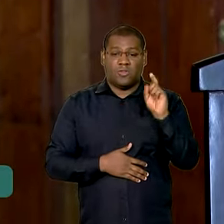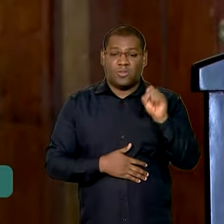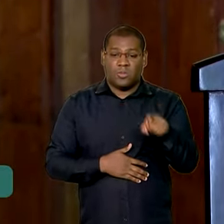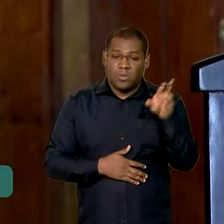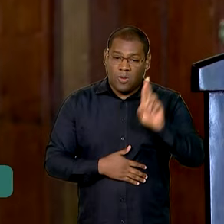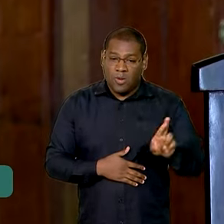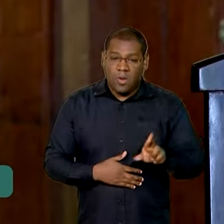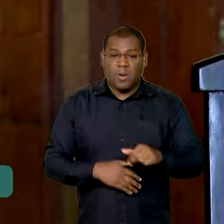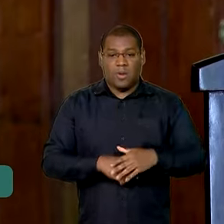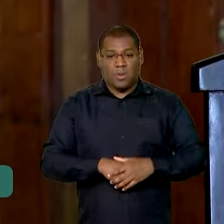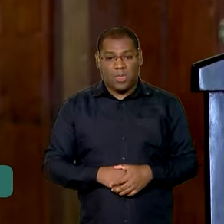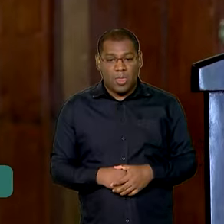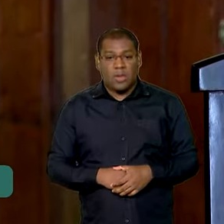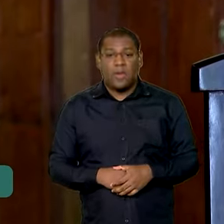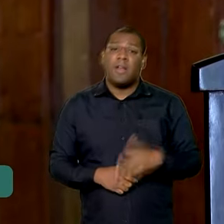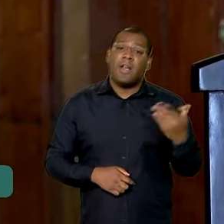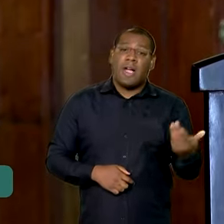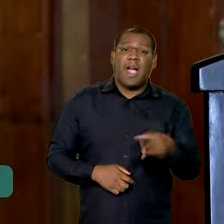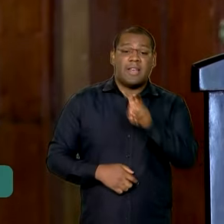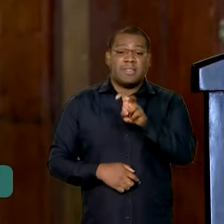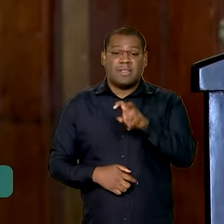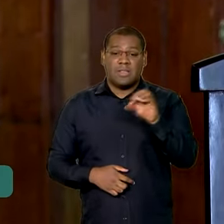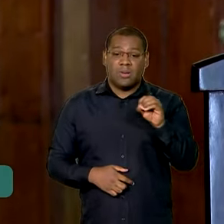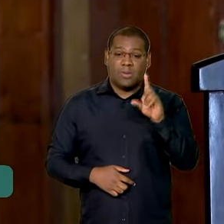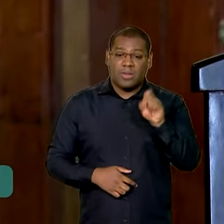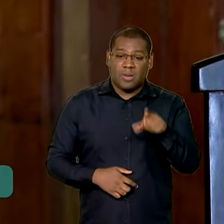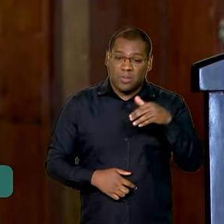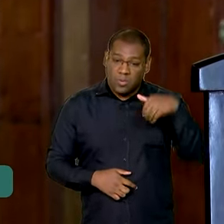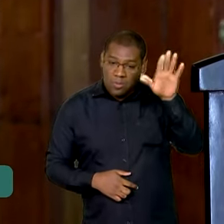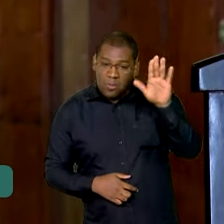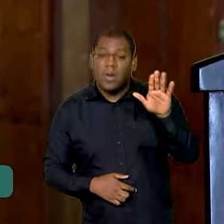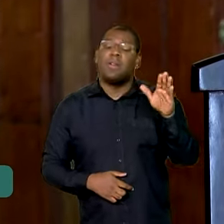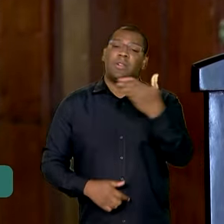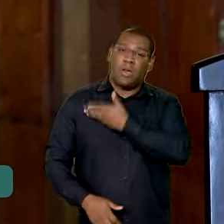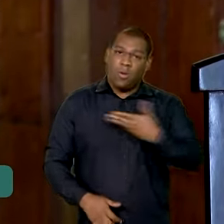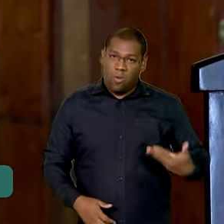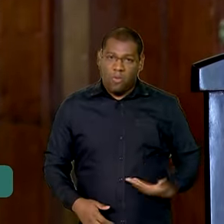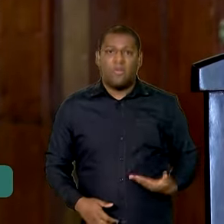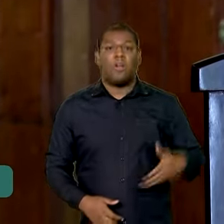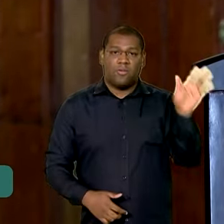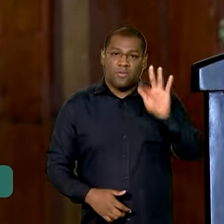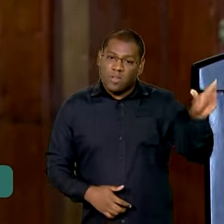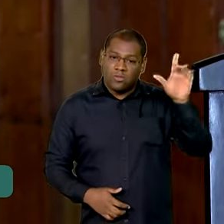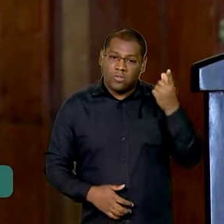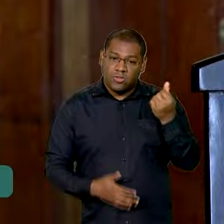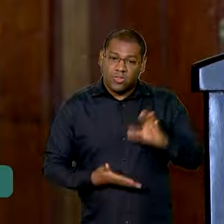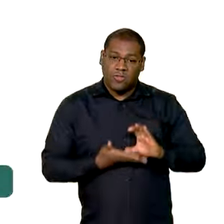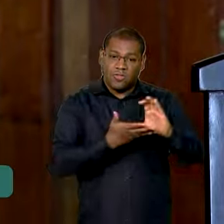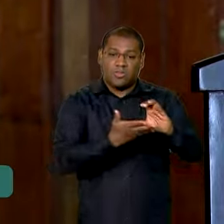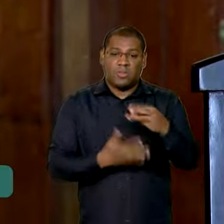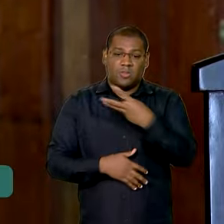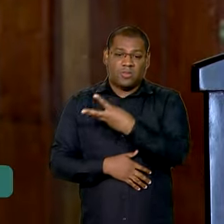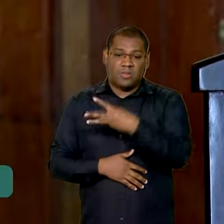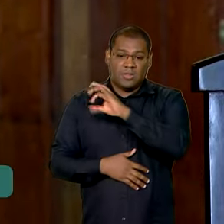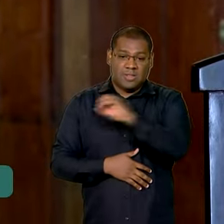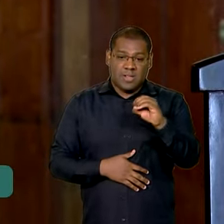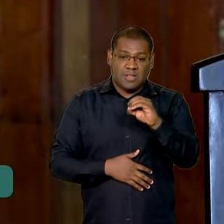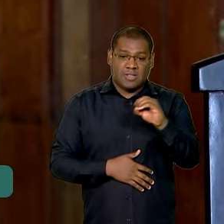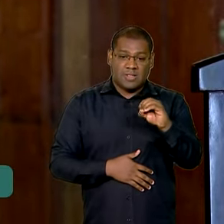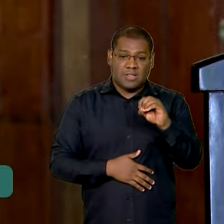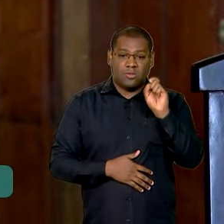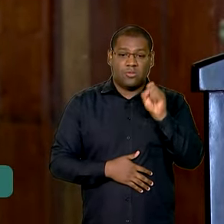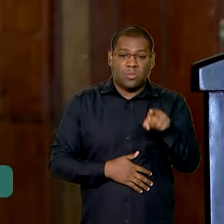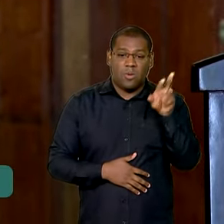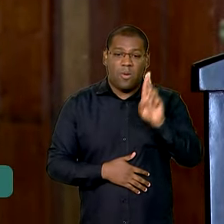100 mil, imediatamente podemos liberar até 300 mil reais. E aqueles com população acima de 100 mil, liberamos